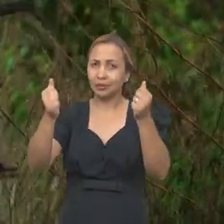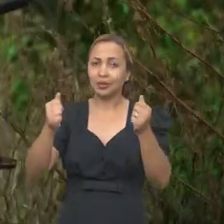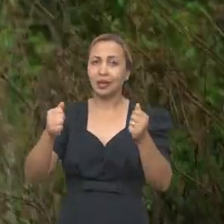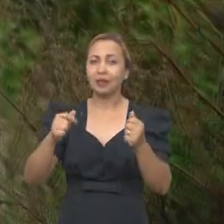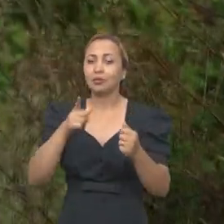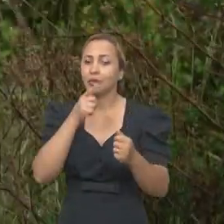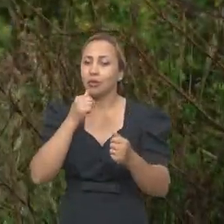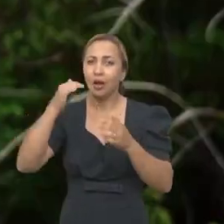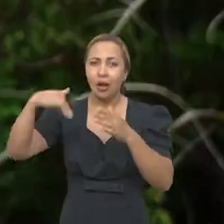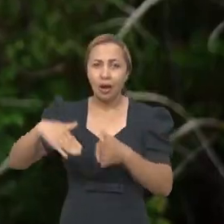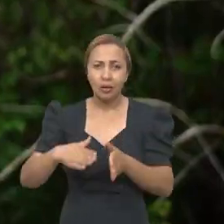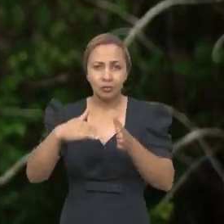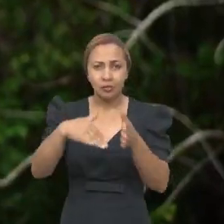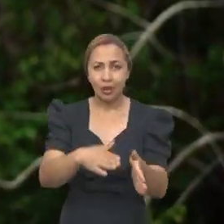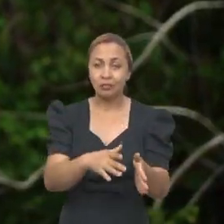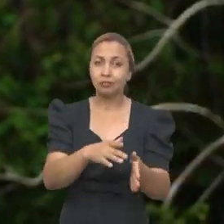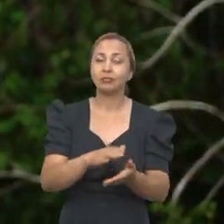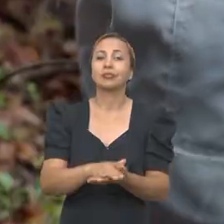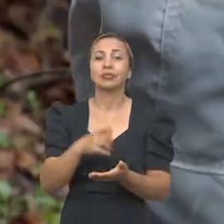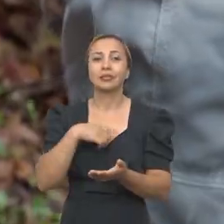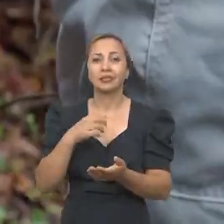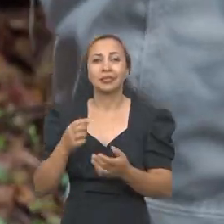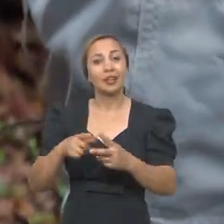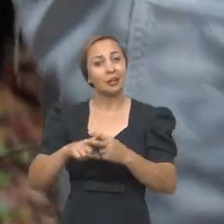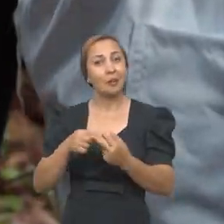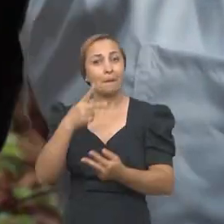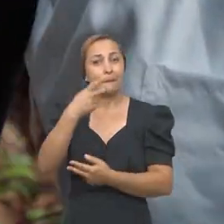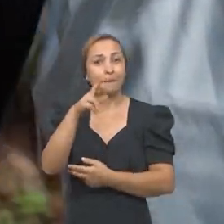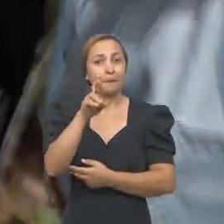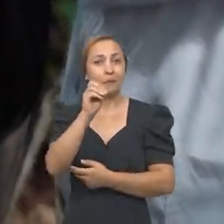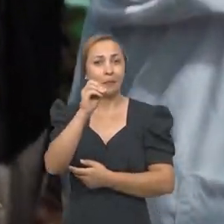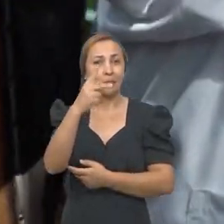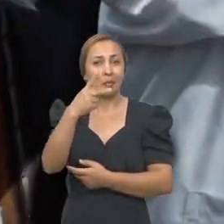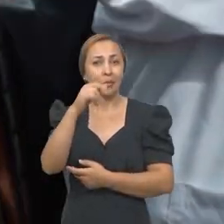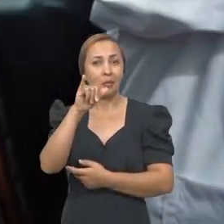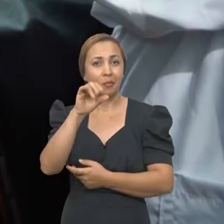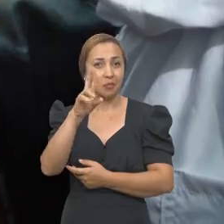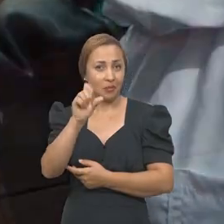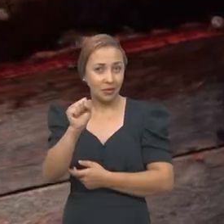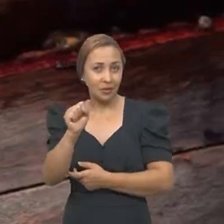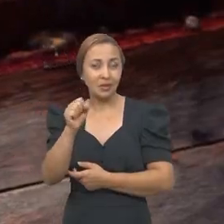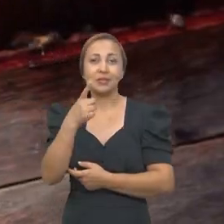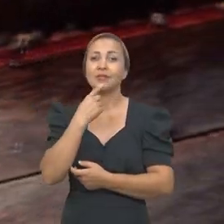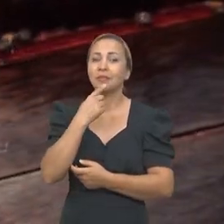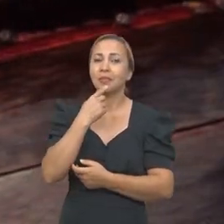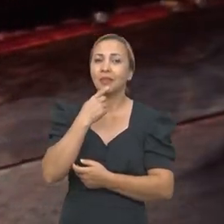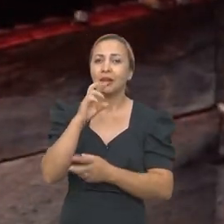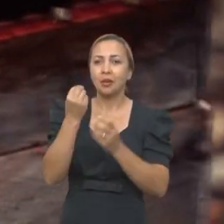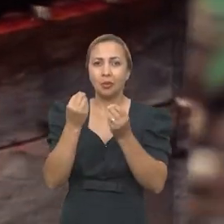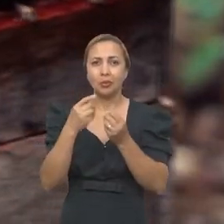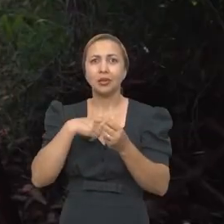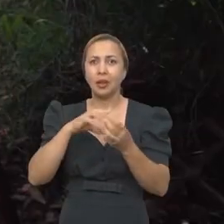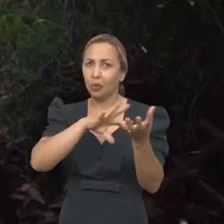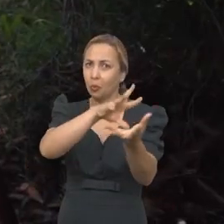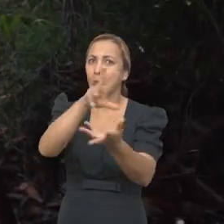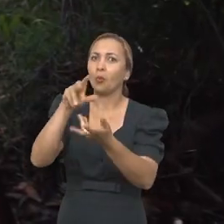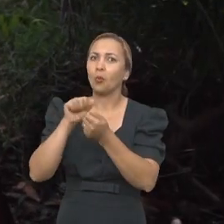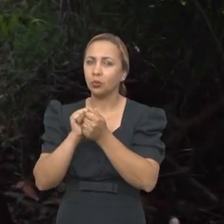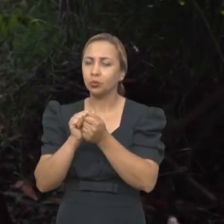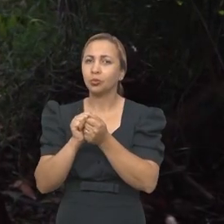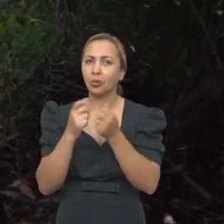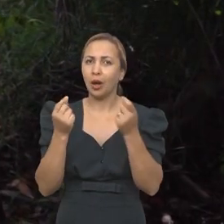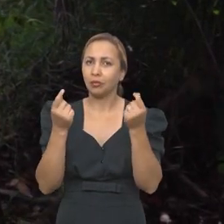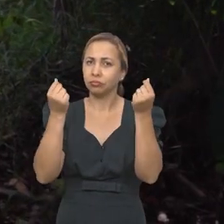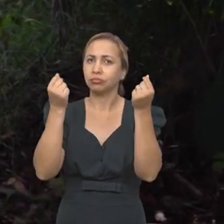uma planta nativa dos manguezais e que produz a matéria-prima da própolis vermelha, um dos compostos mais